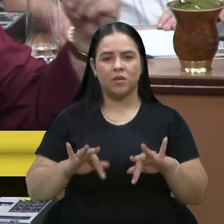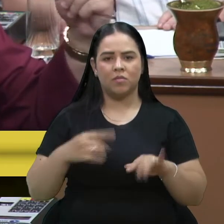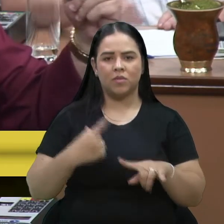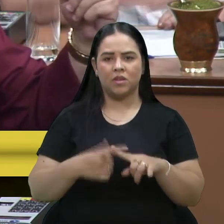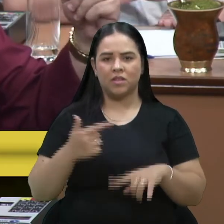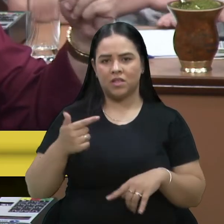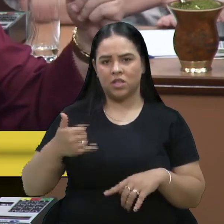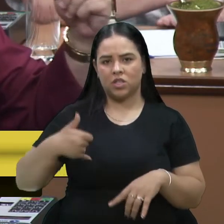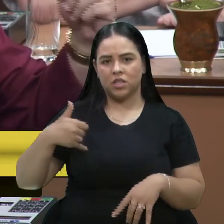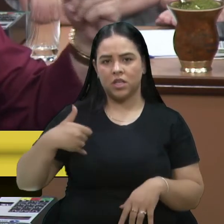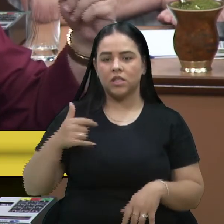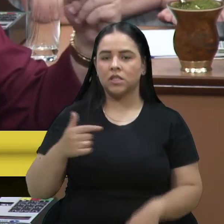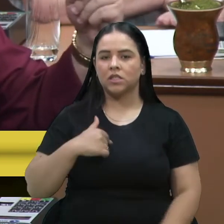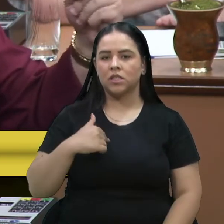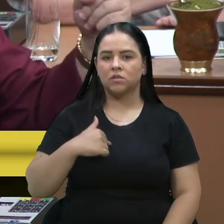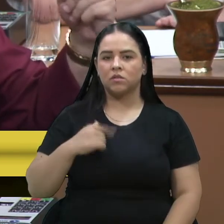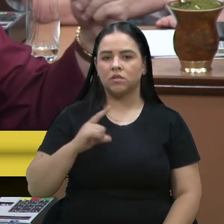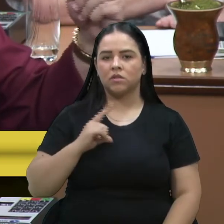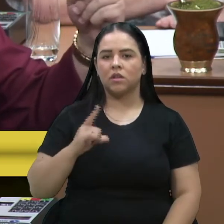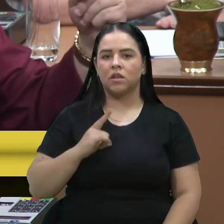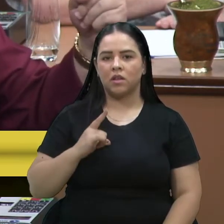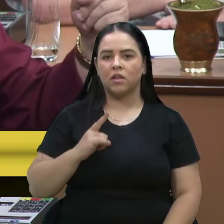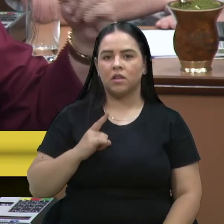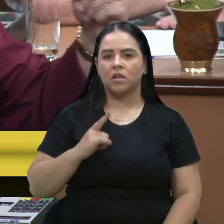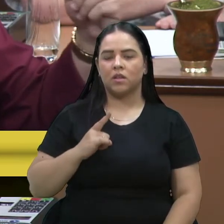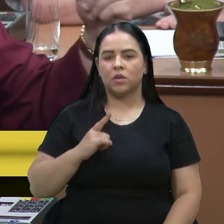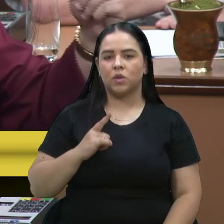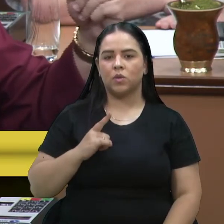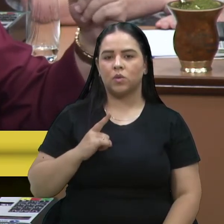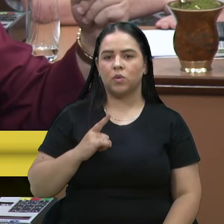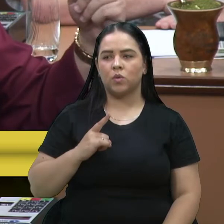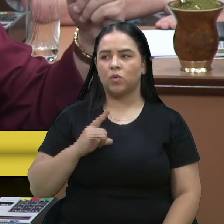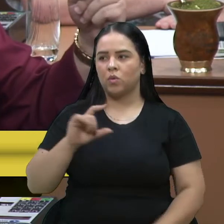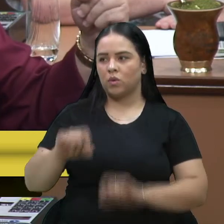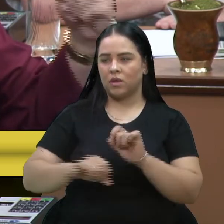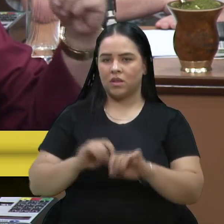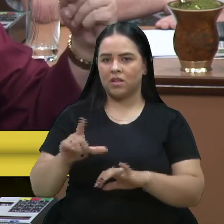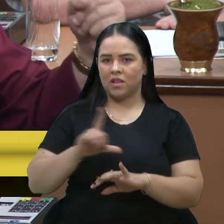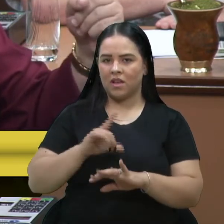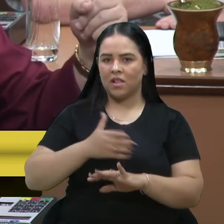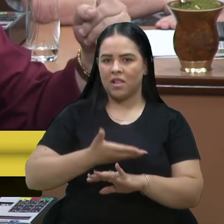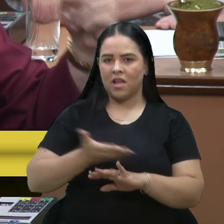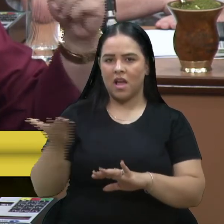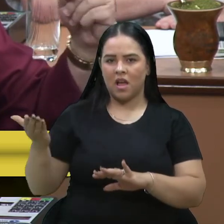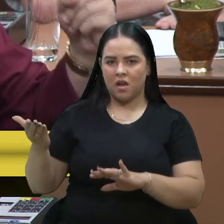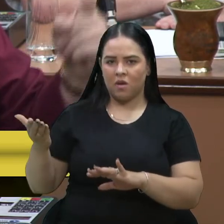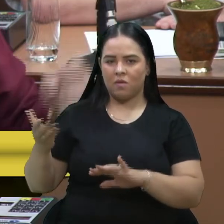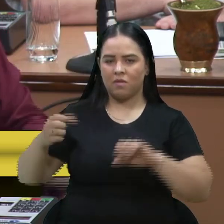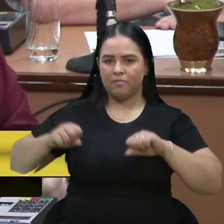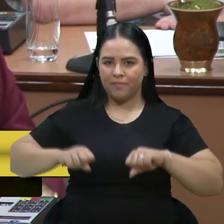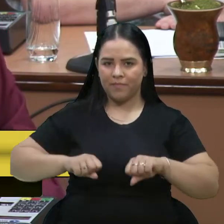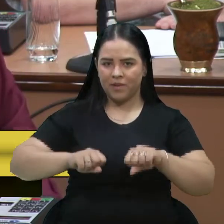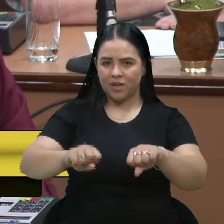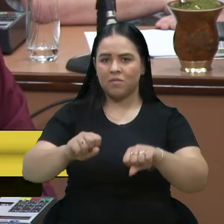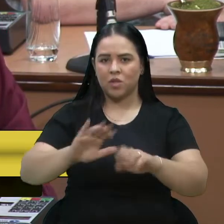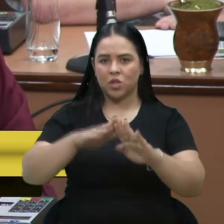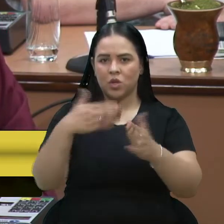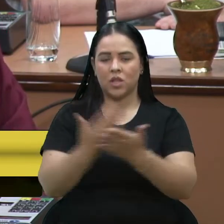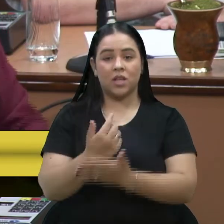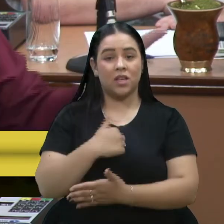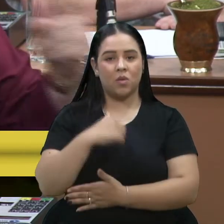7 anos de idade eu puxava um carrinho de mão para fazer uma quadra de futebol numa escola que eu estudei por 8 anos.